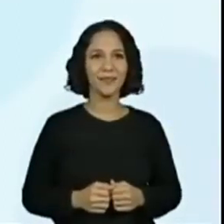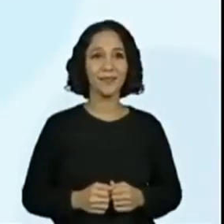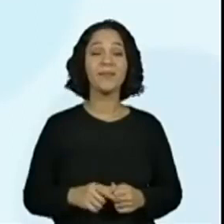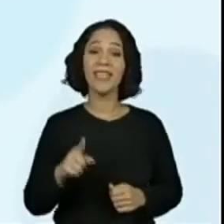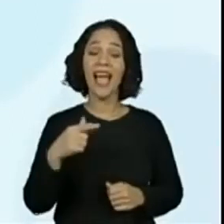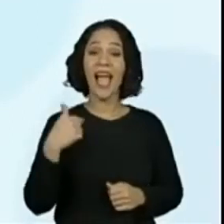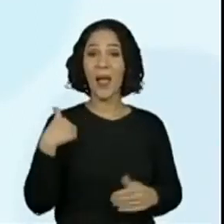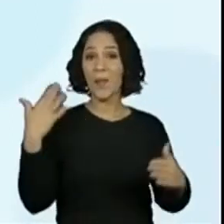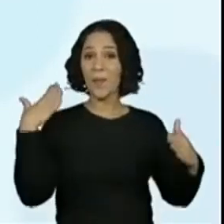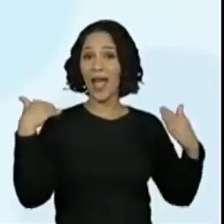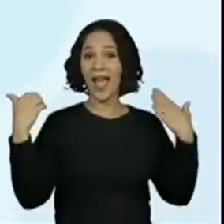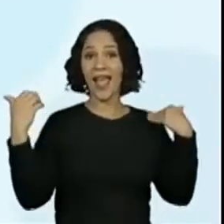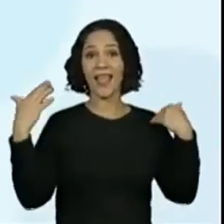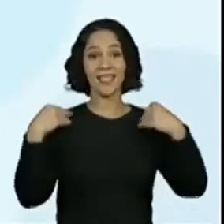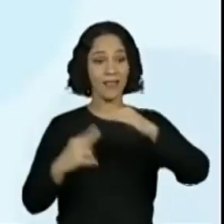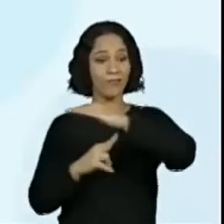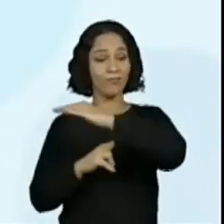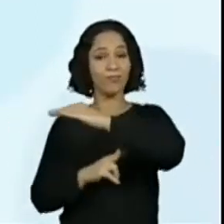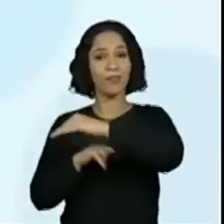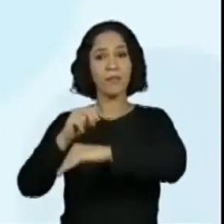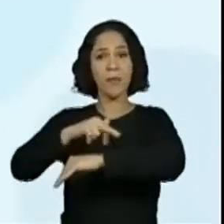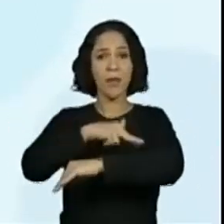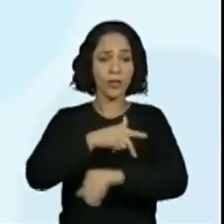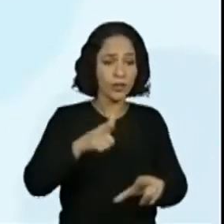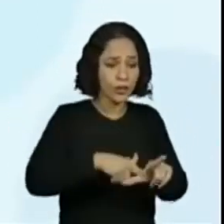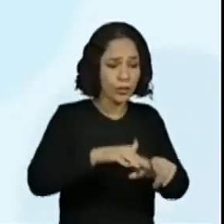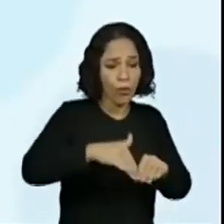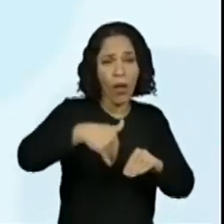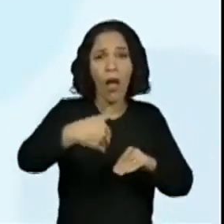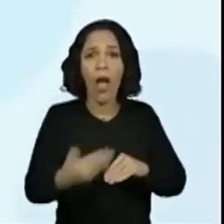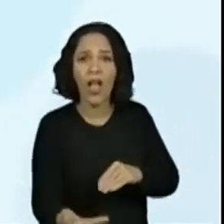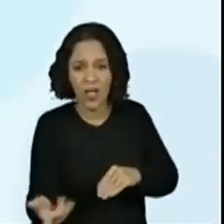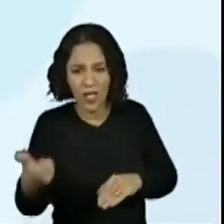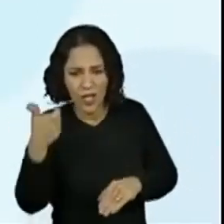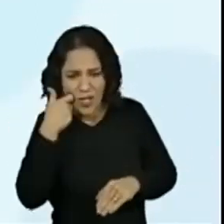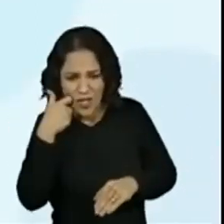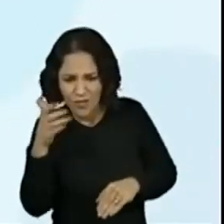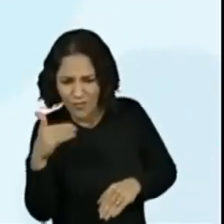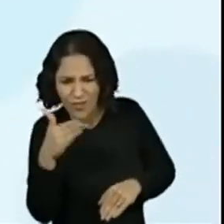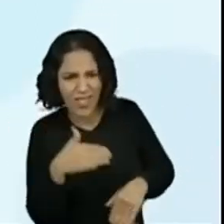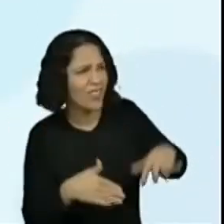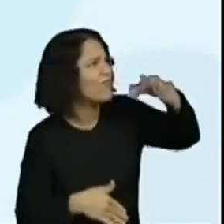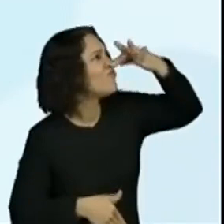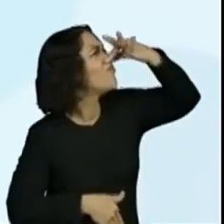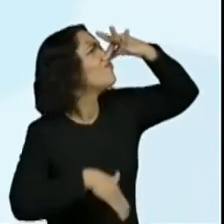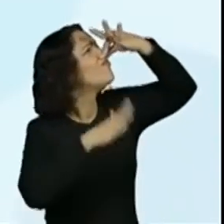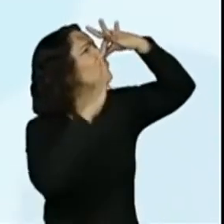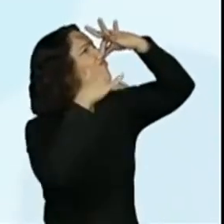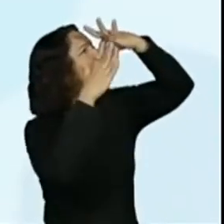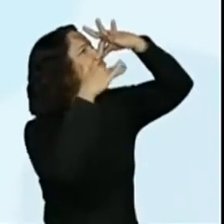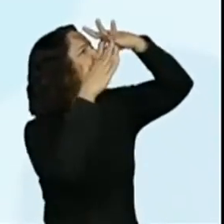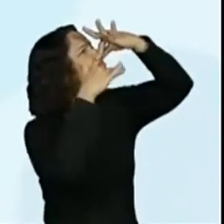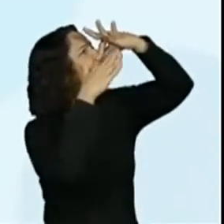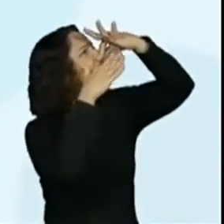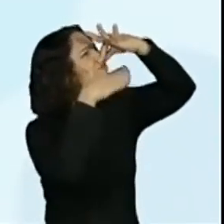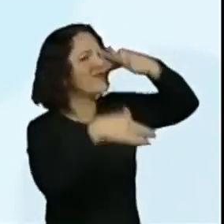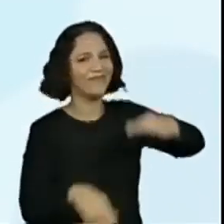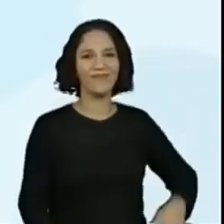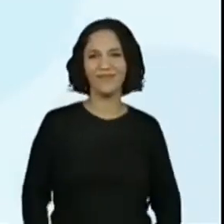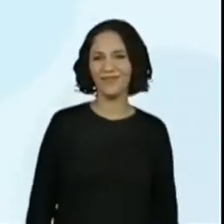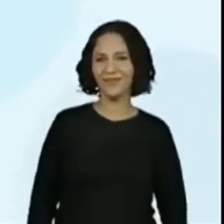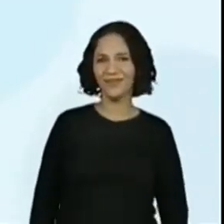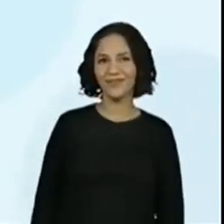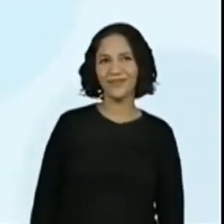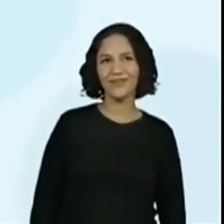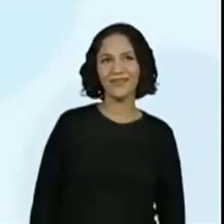Fui passear na pinguelinha, chinelinho caiu do pé. Os peixinhos reclamaram, que cheirinho de chulé.